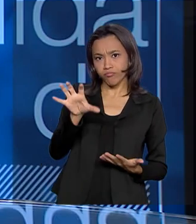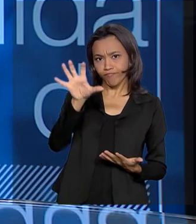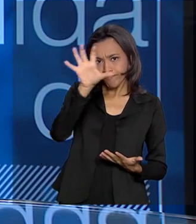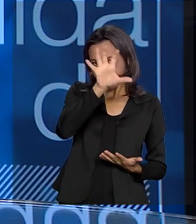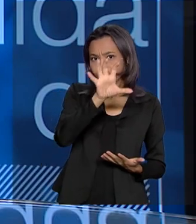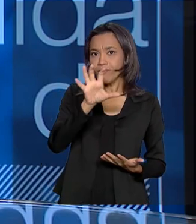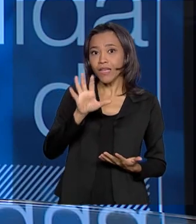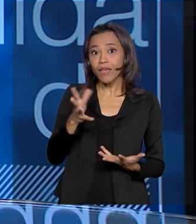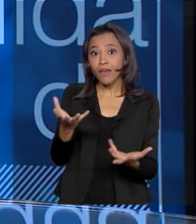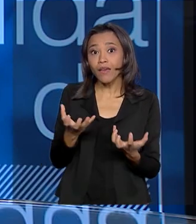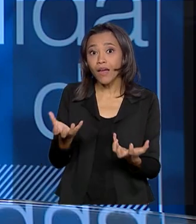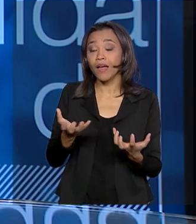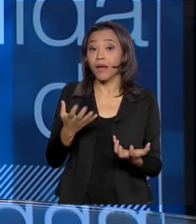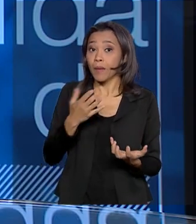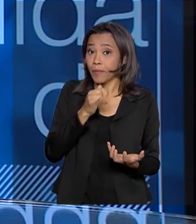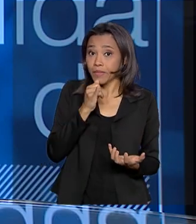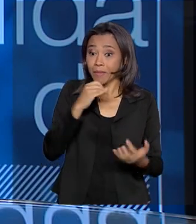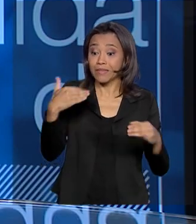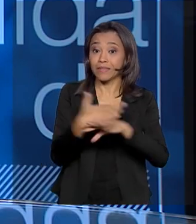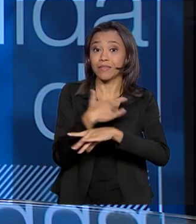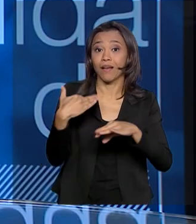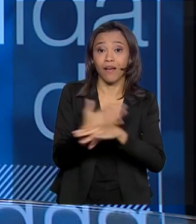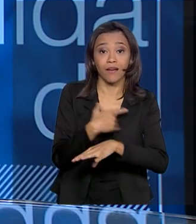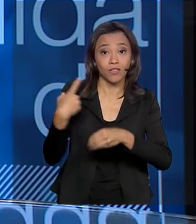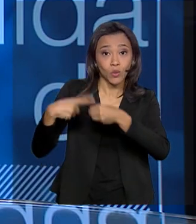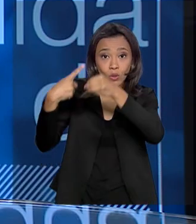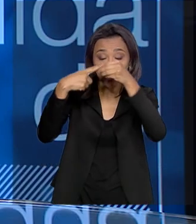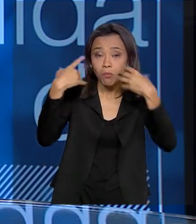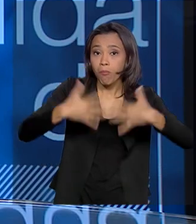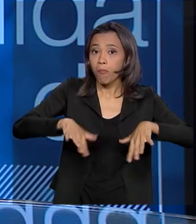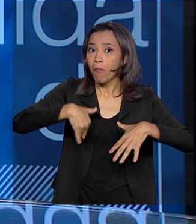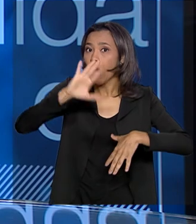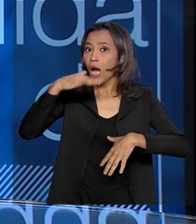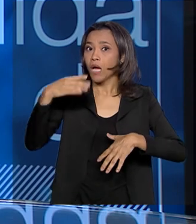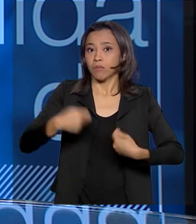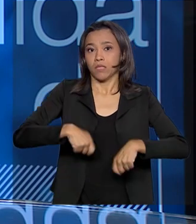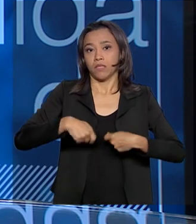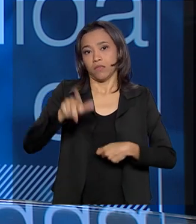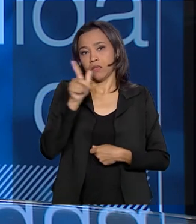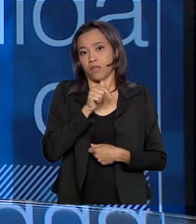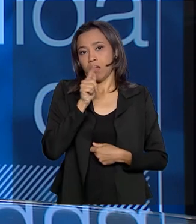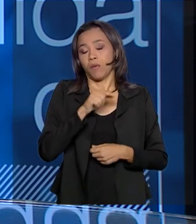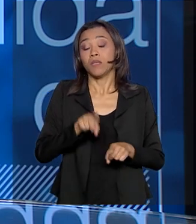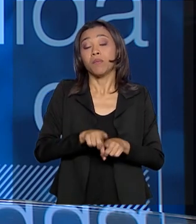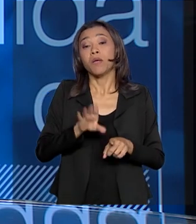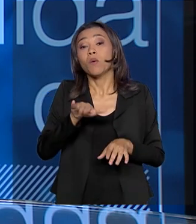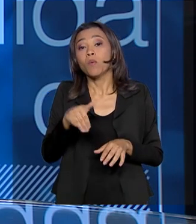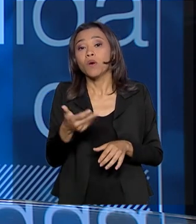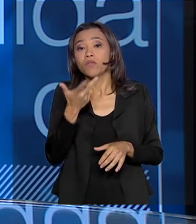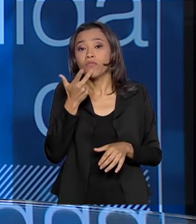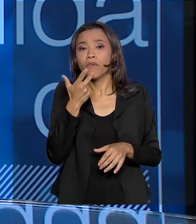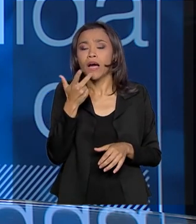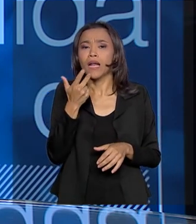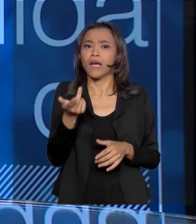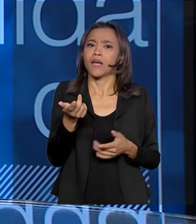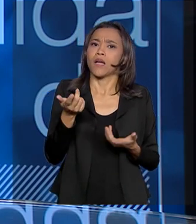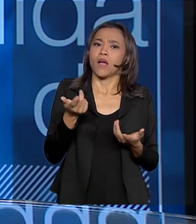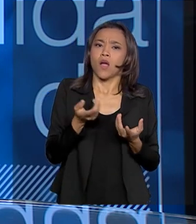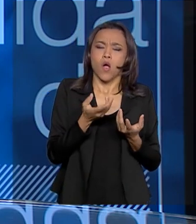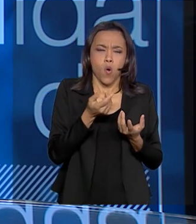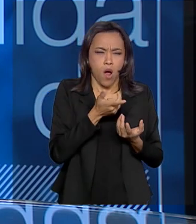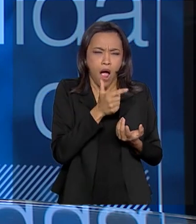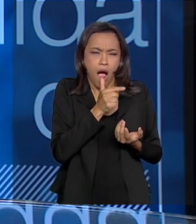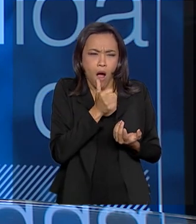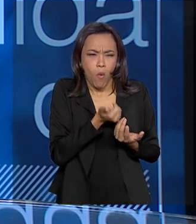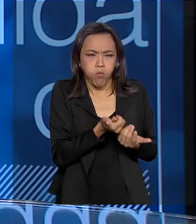aumento de demanda, as regiões metropolitanas, e também temos que falar, necessariamente, quando a gente fala de quantidade de água, temos que falar